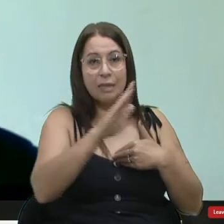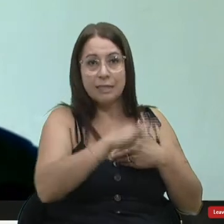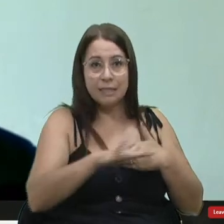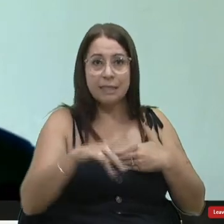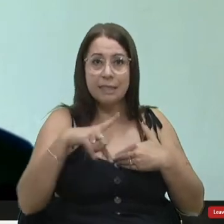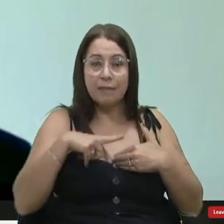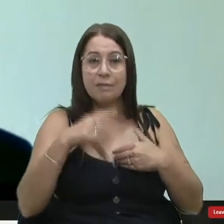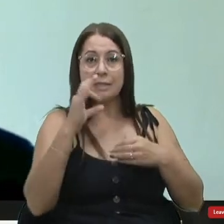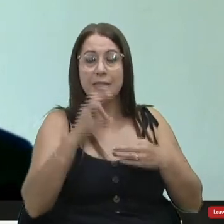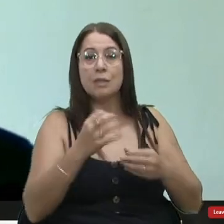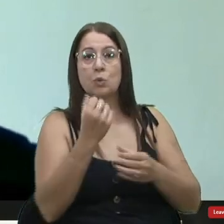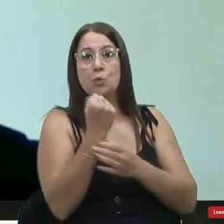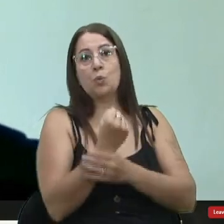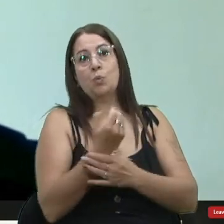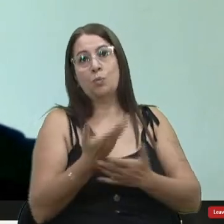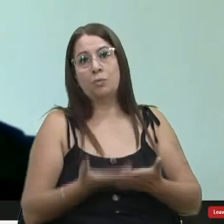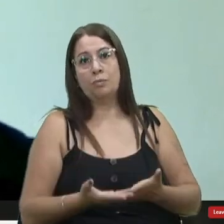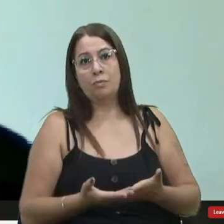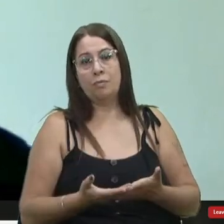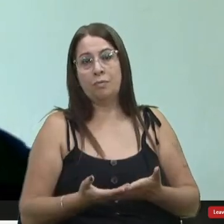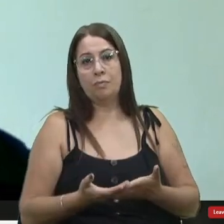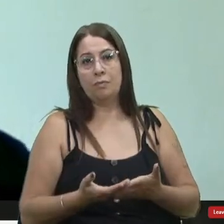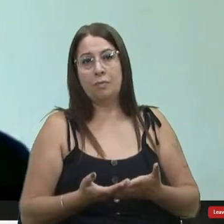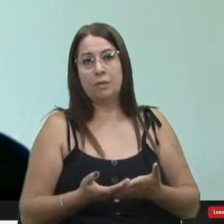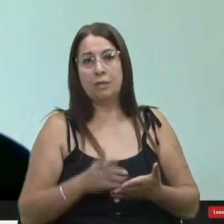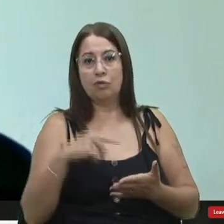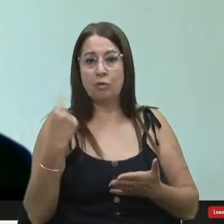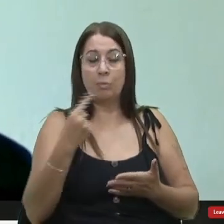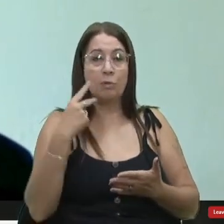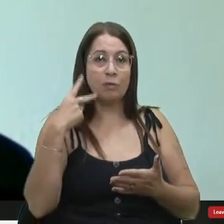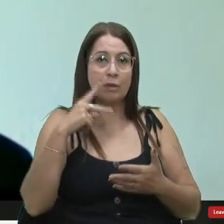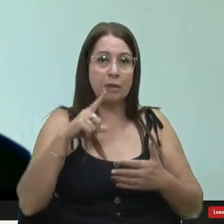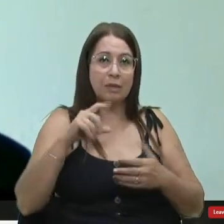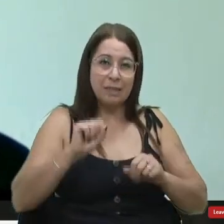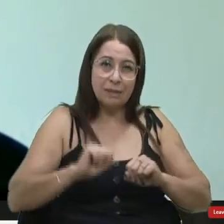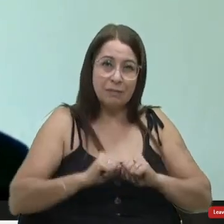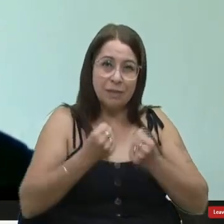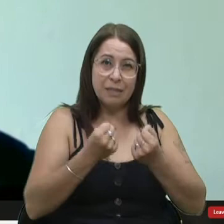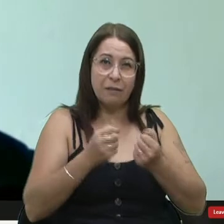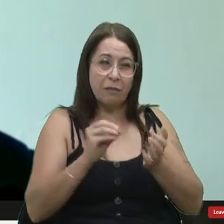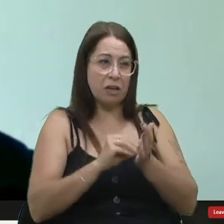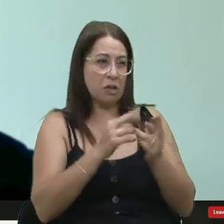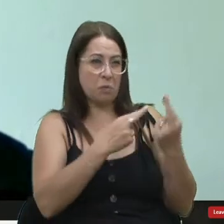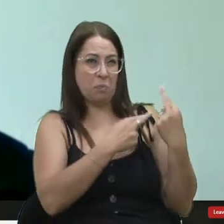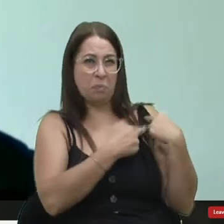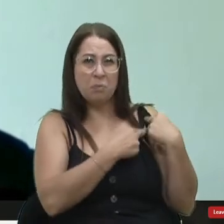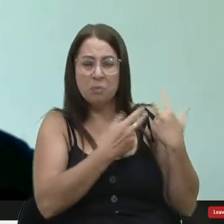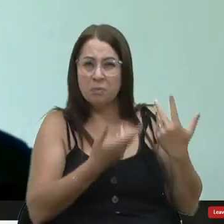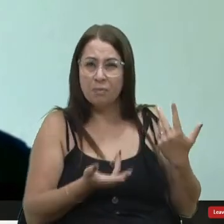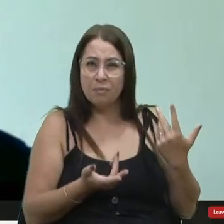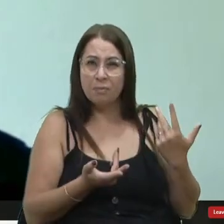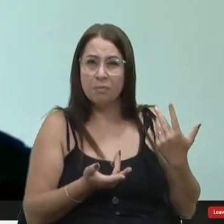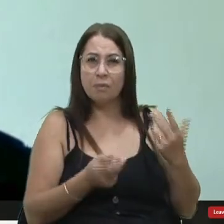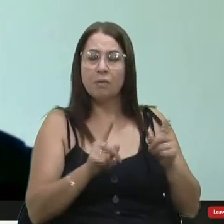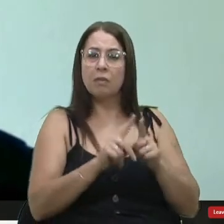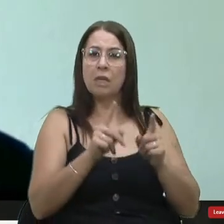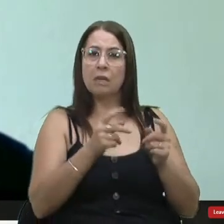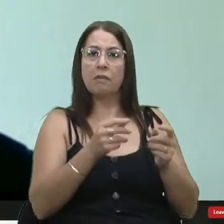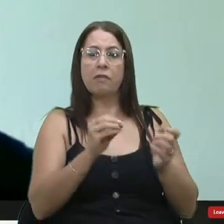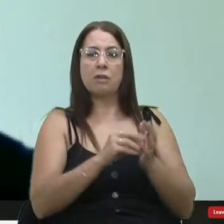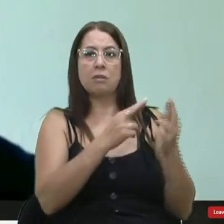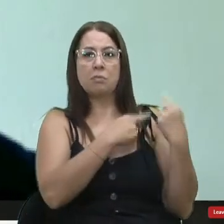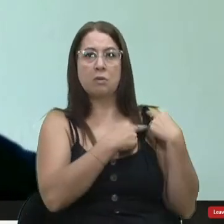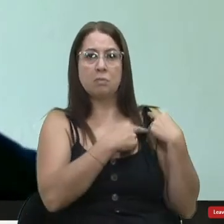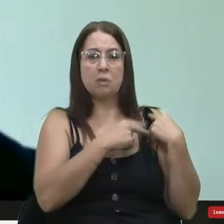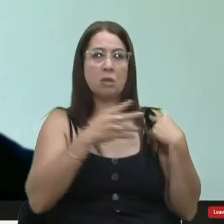estavam seguras e chamar de nós vereadores que defendemos essa situação de irresponsável e o responsável é discurso que